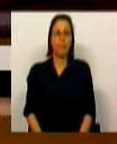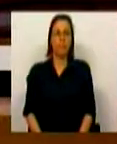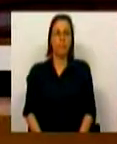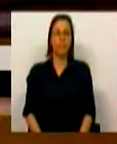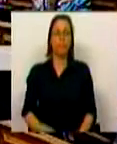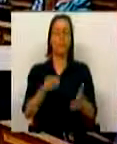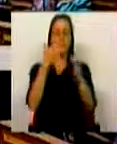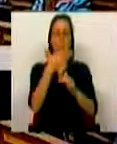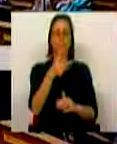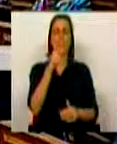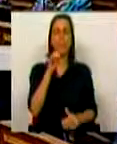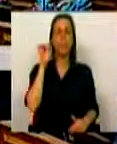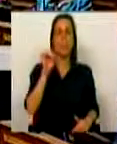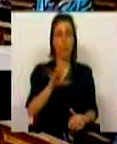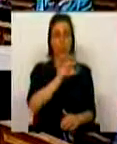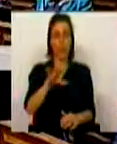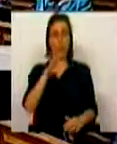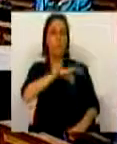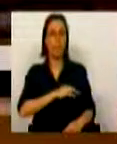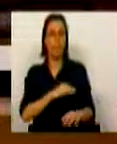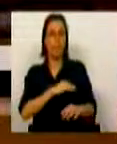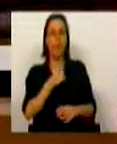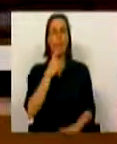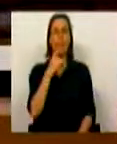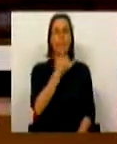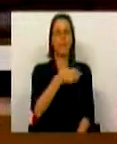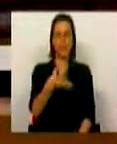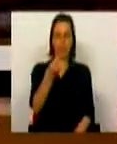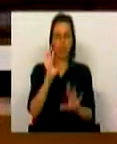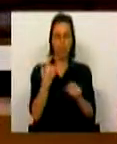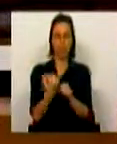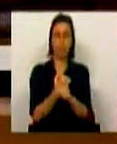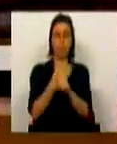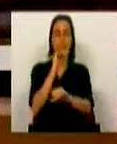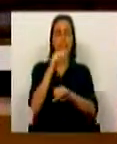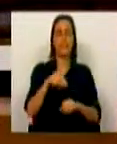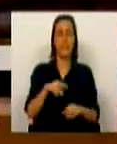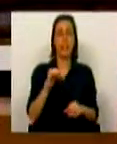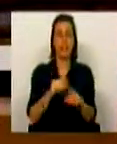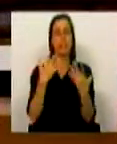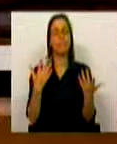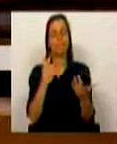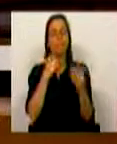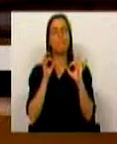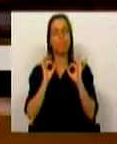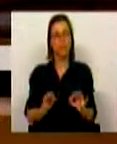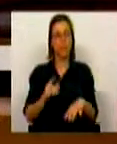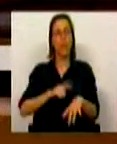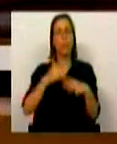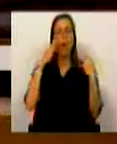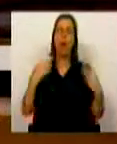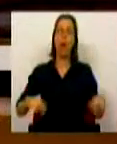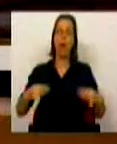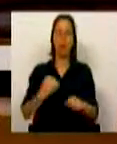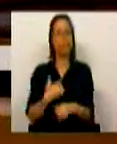Os 130 mil e 800 profissionais que em abril de 2019 trabalhavam no SNS viram harmonizado o período normal